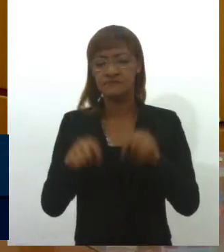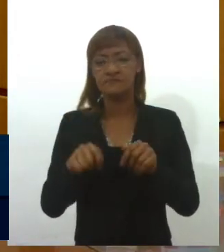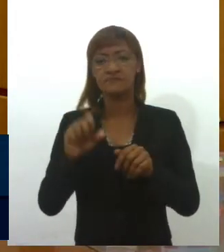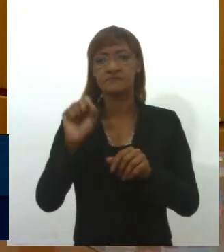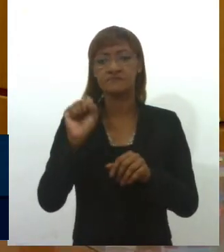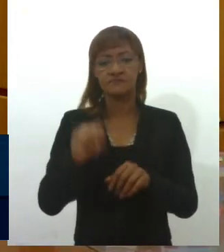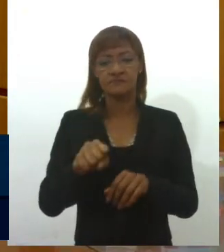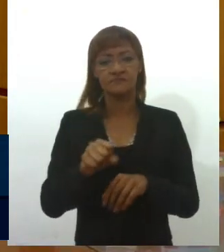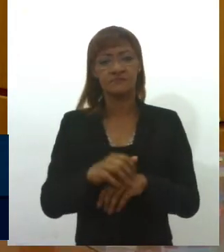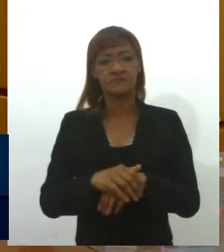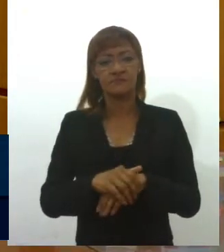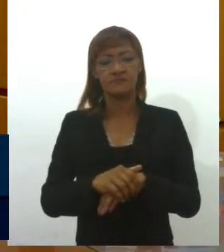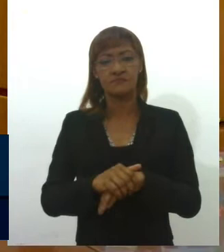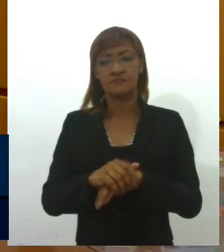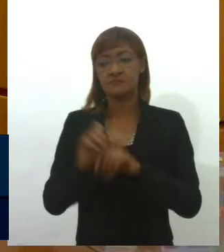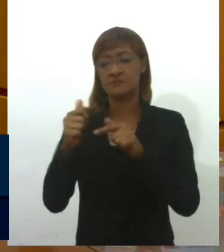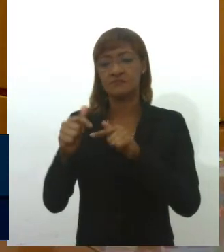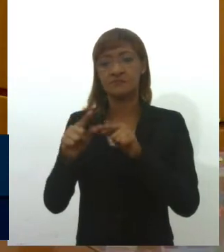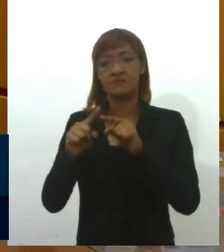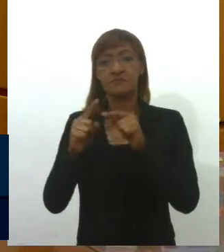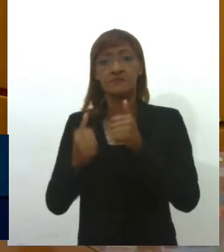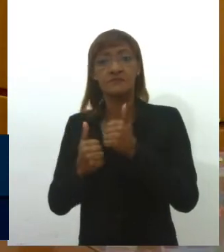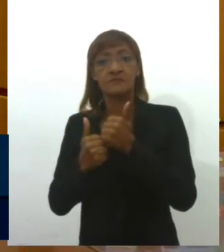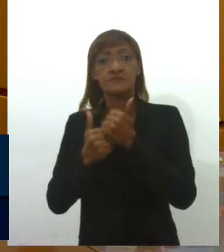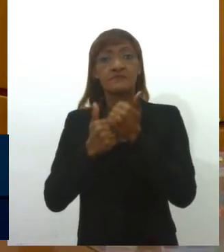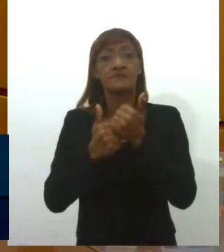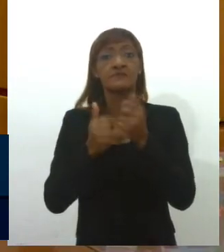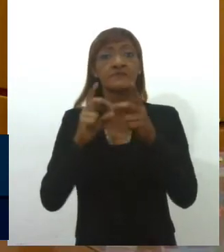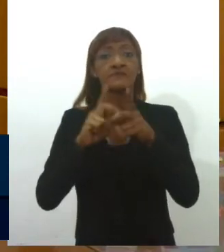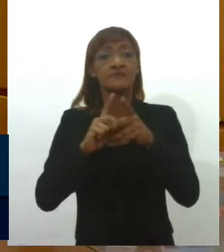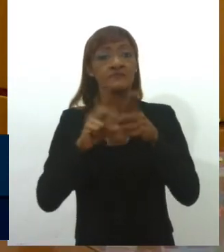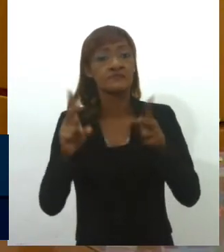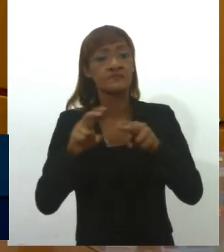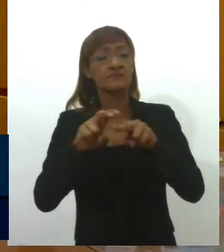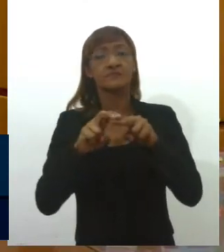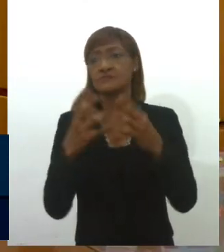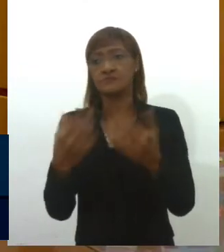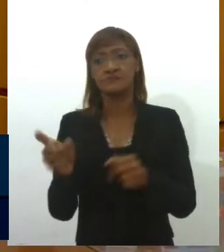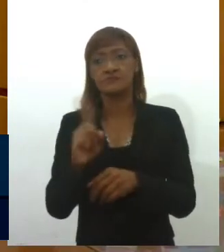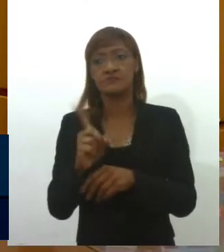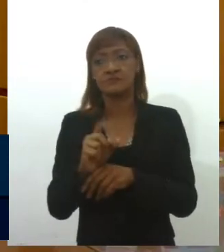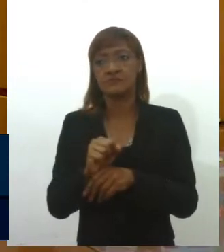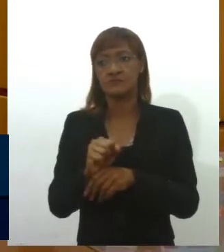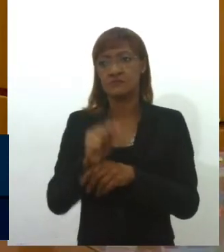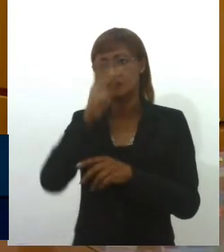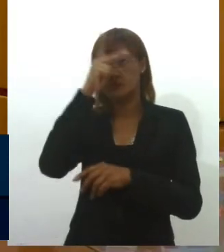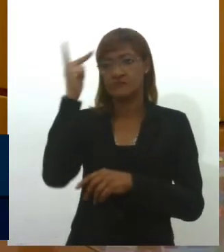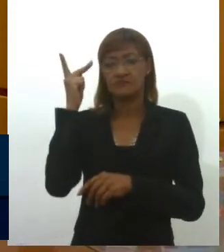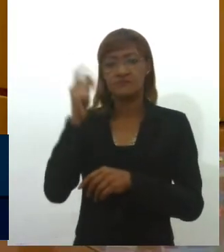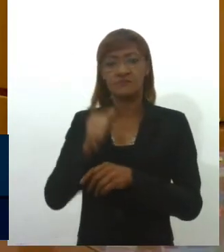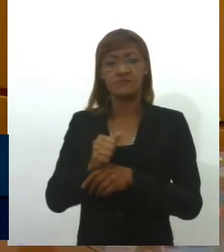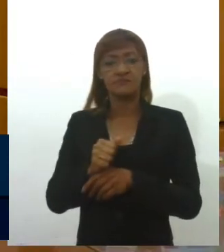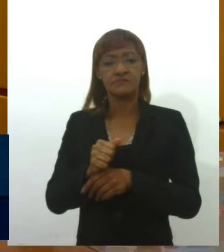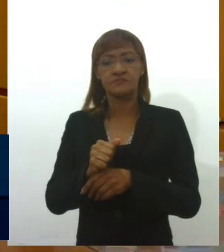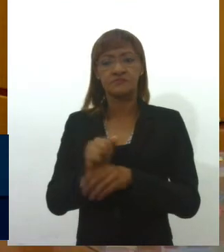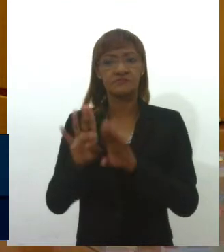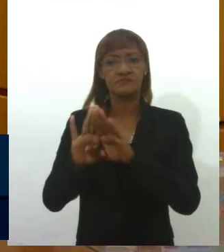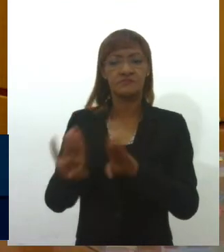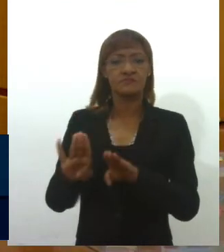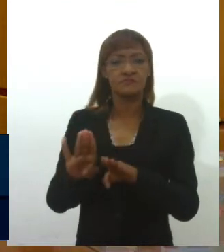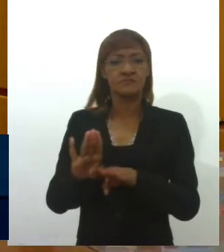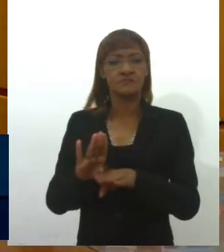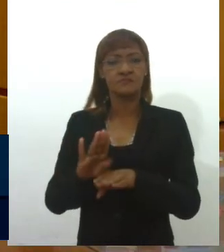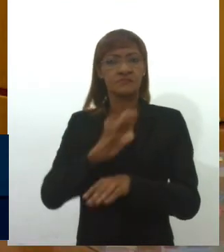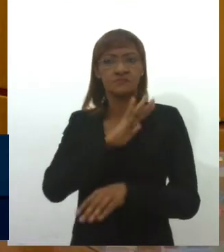agirmos em defesa da democracia e, portanto, contra esse tipo de discurso. Em outros lugares, quando alguém faz uma